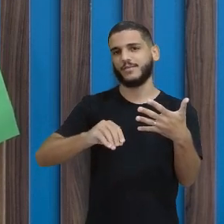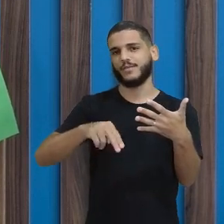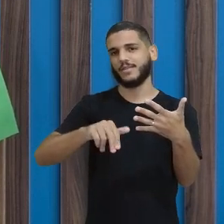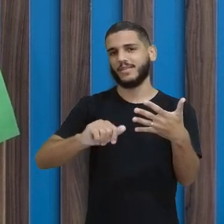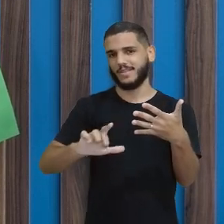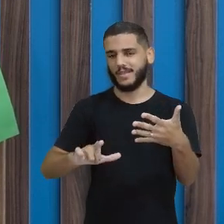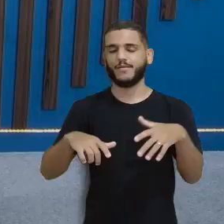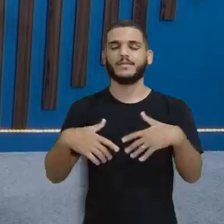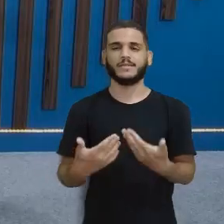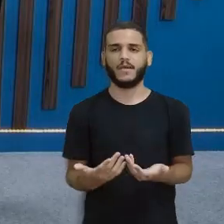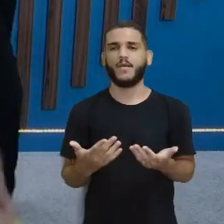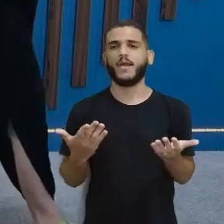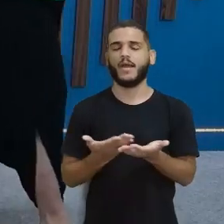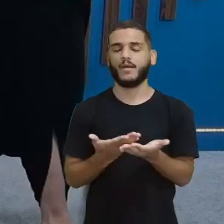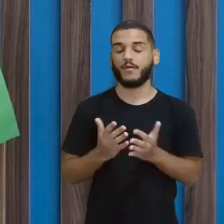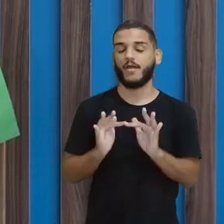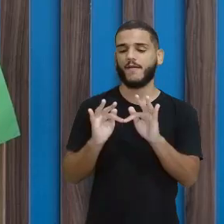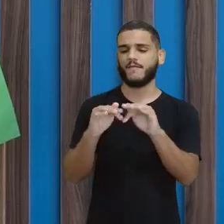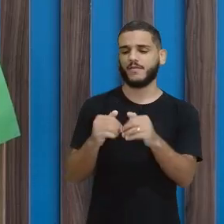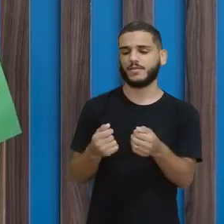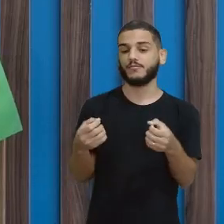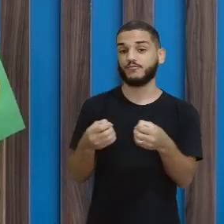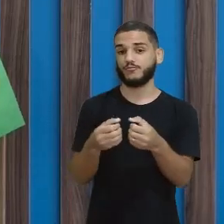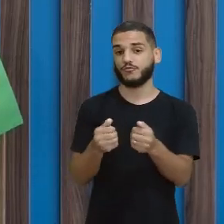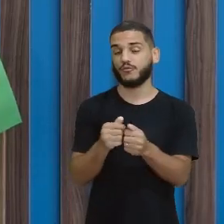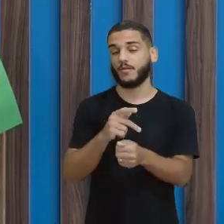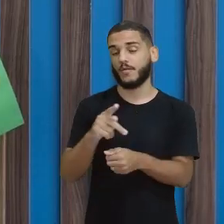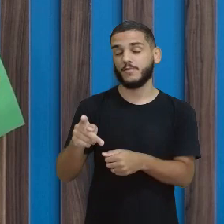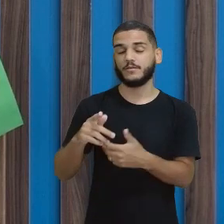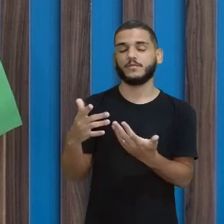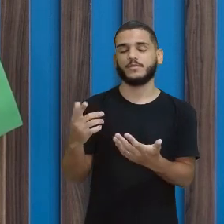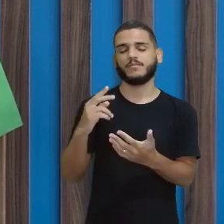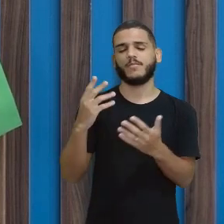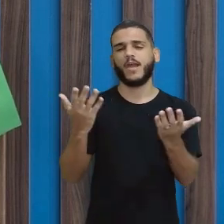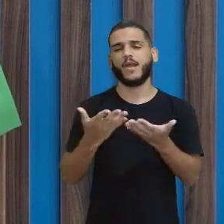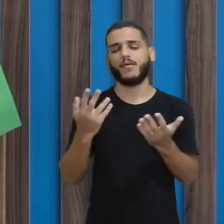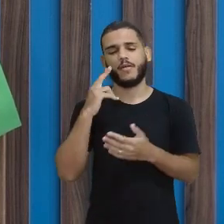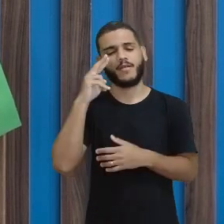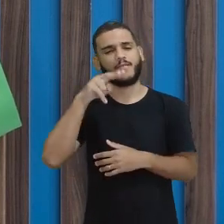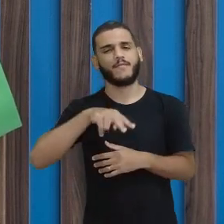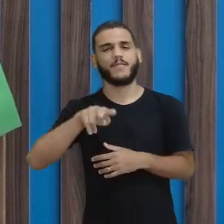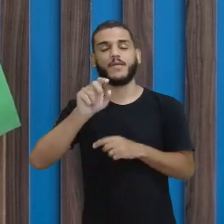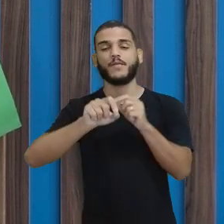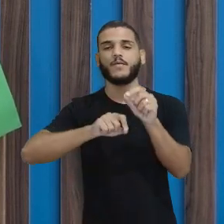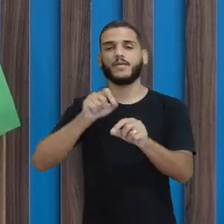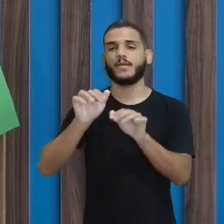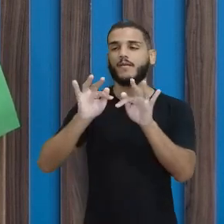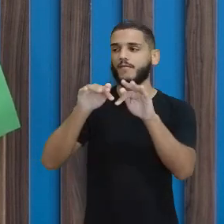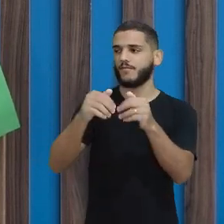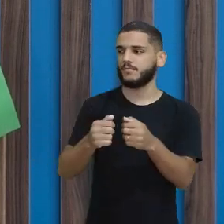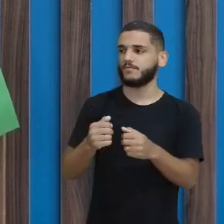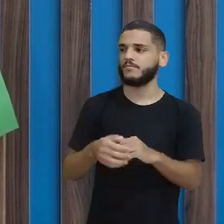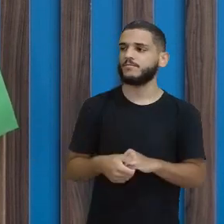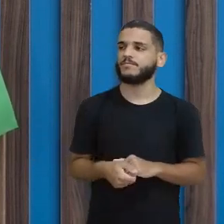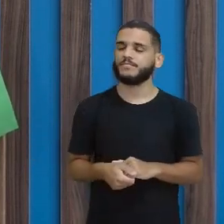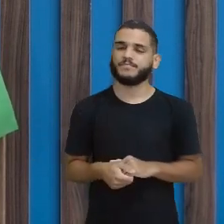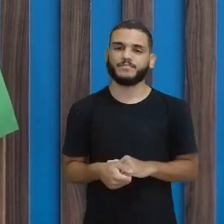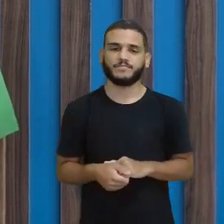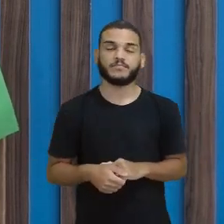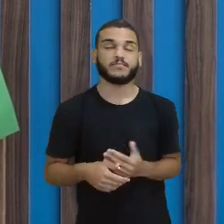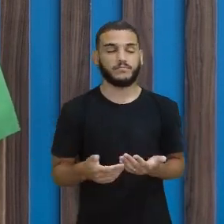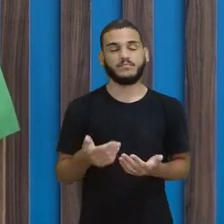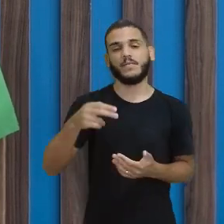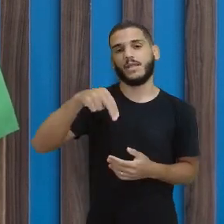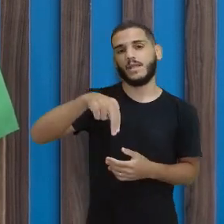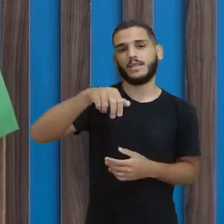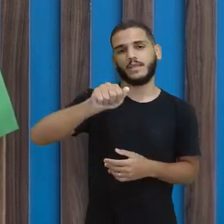O finalzinho. Vou chegar pertinho da professora Josi. Porque a gente vai ver justamente o final. Olha aqui. Final, N-A